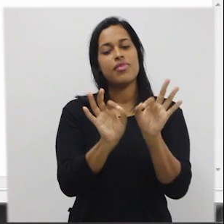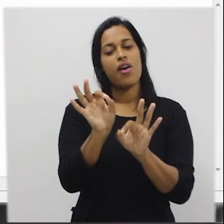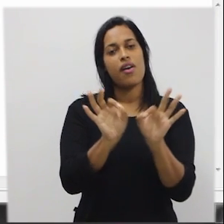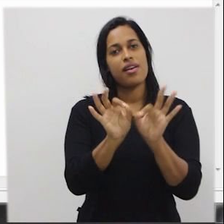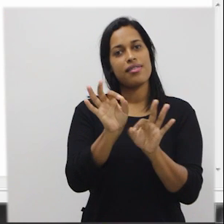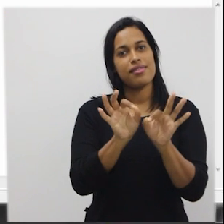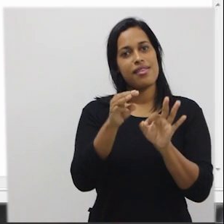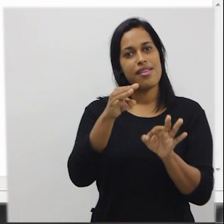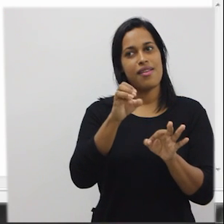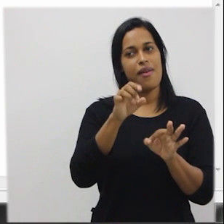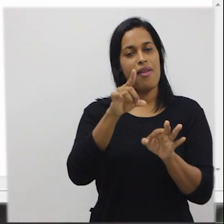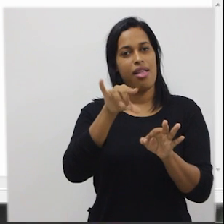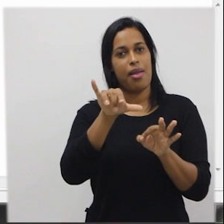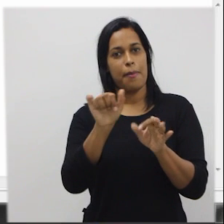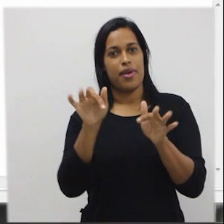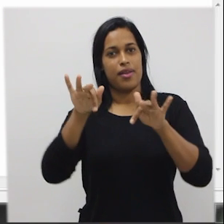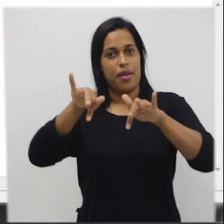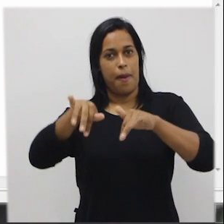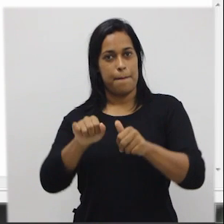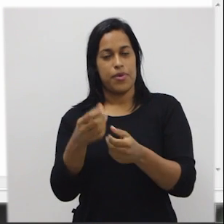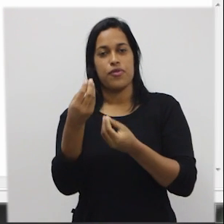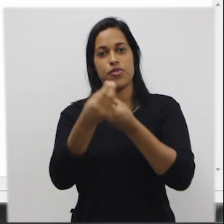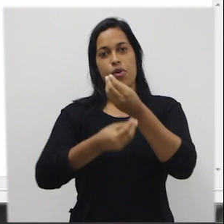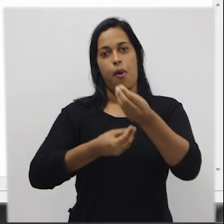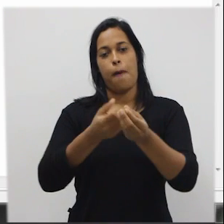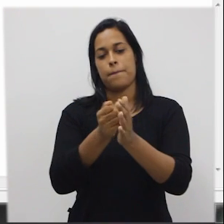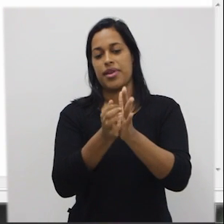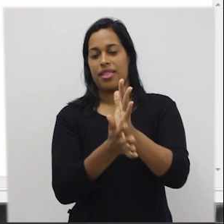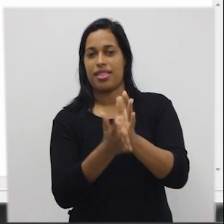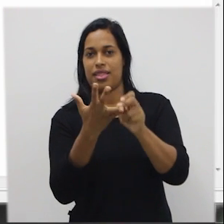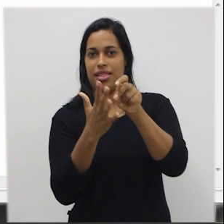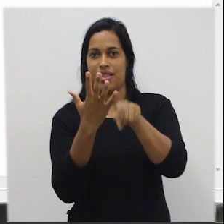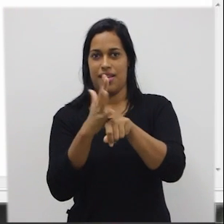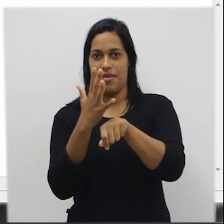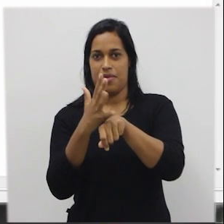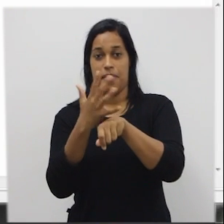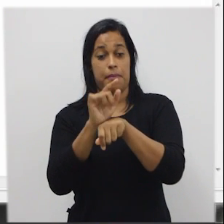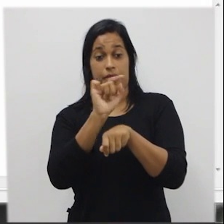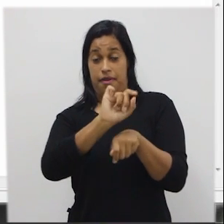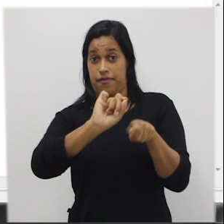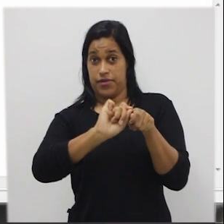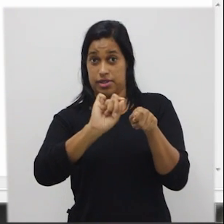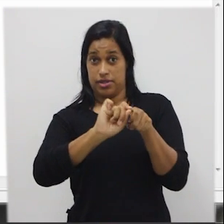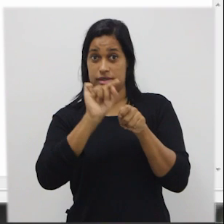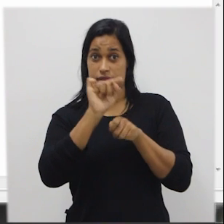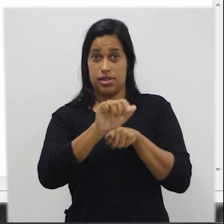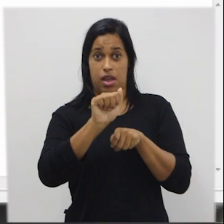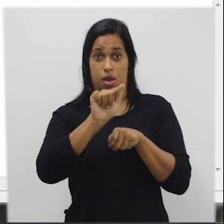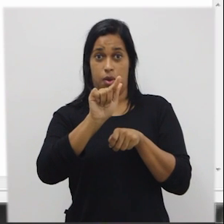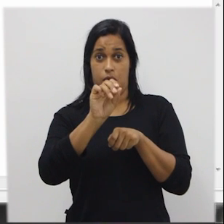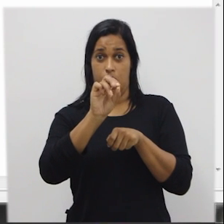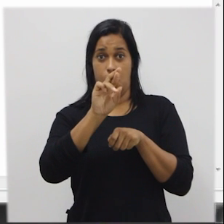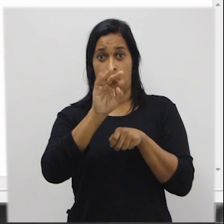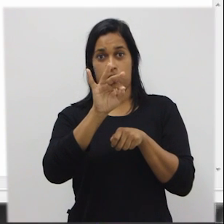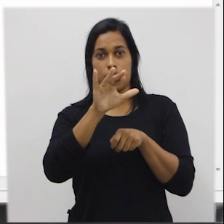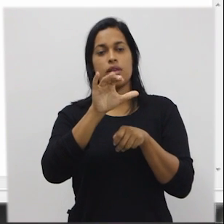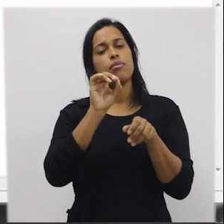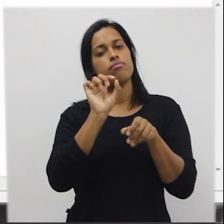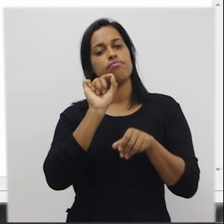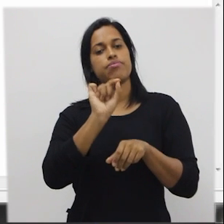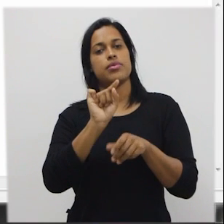média e por fim a exibição da média para executar o algoritmo você pode apertar a tecla F9